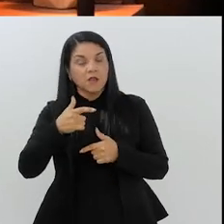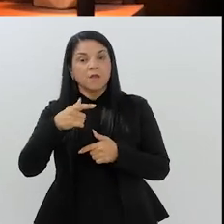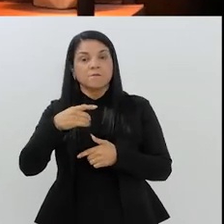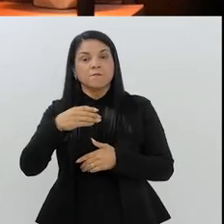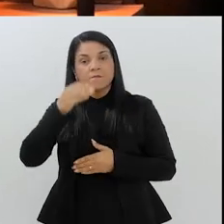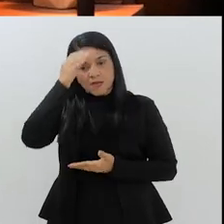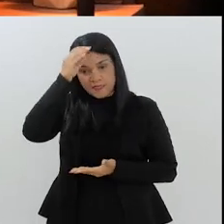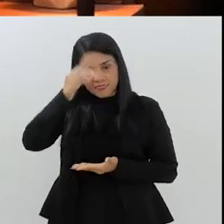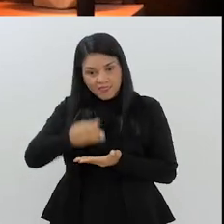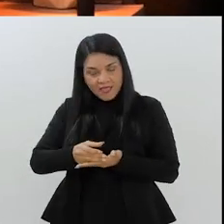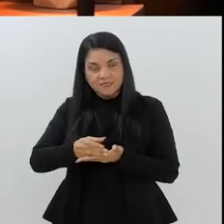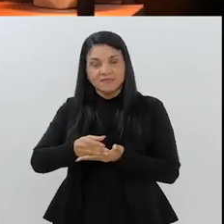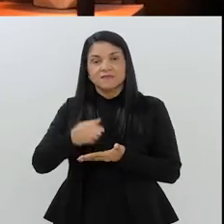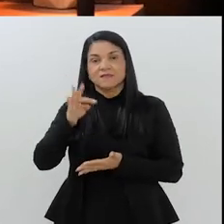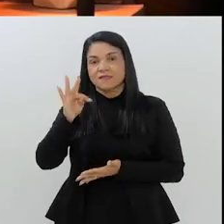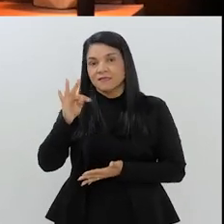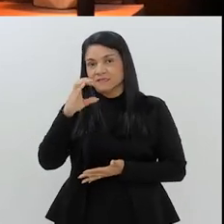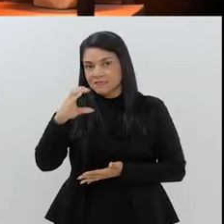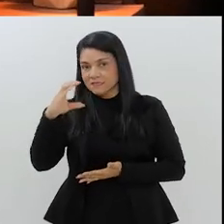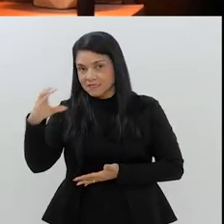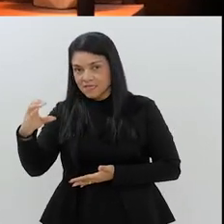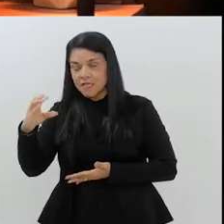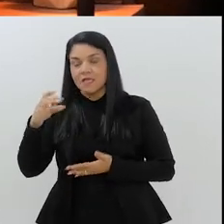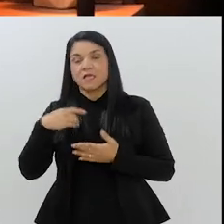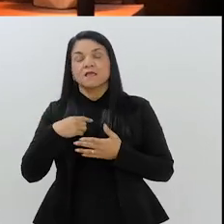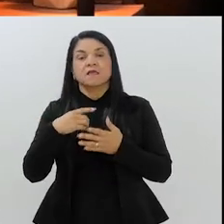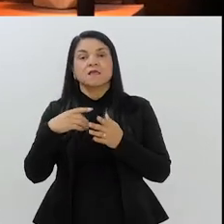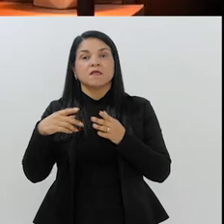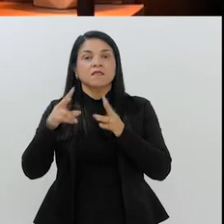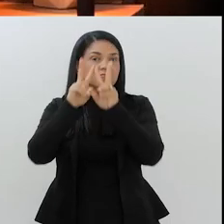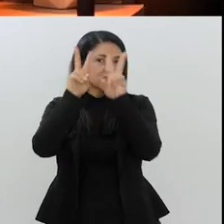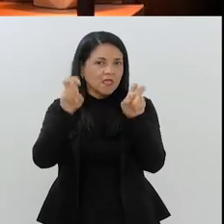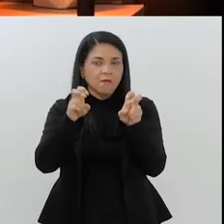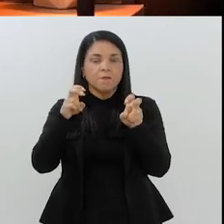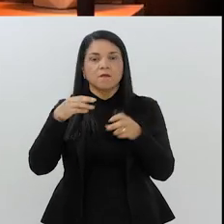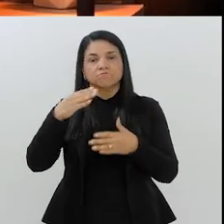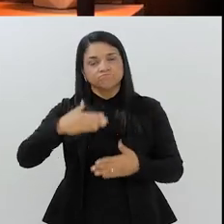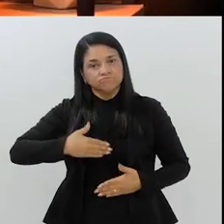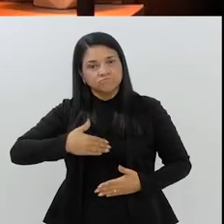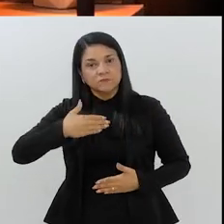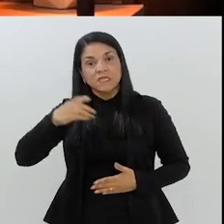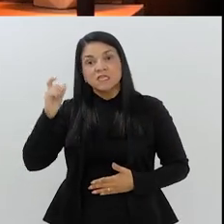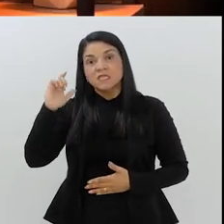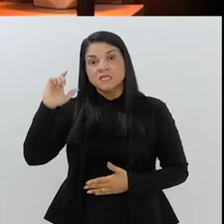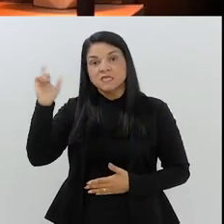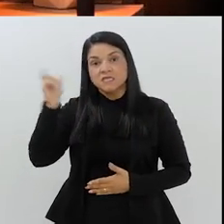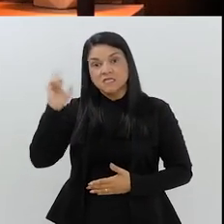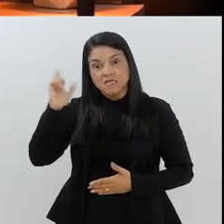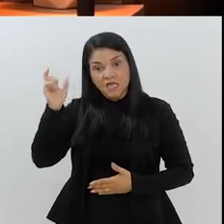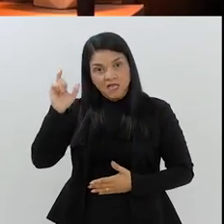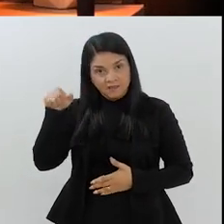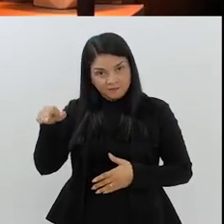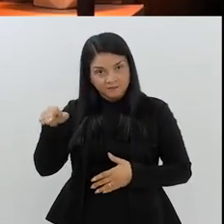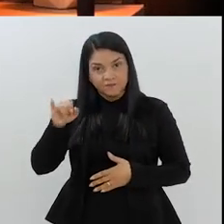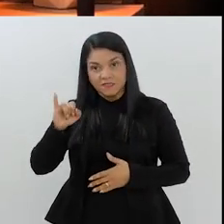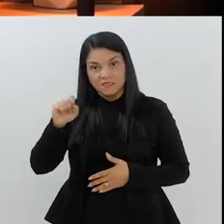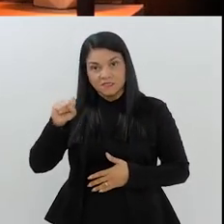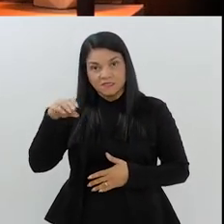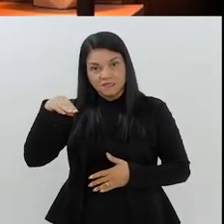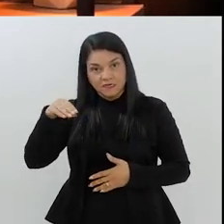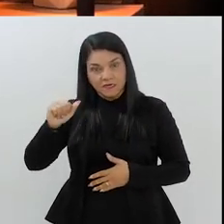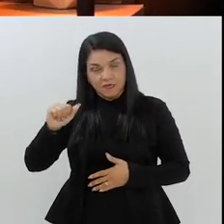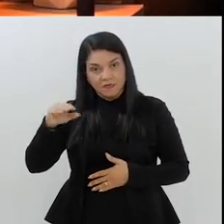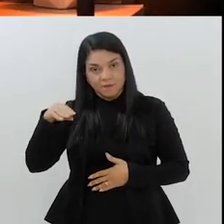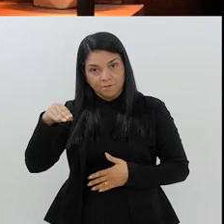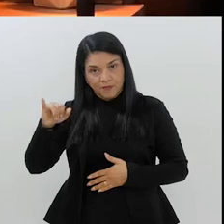através da minha monografia, que eu falei sobre o islâm, eu vi que aquela fé, aquela simpatia que eu trazia desde